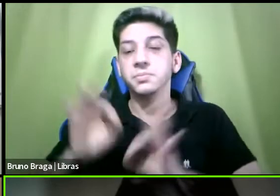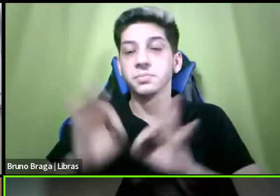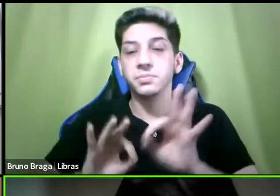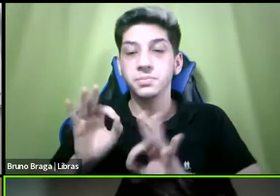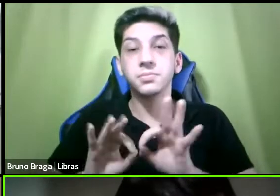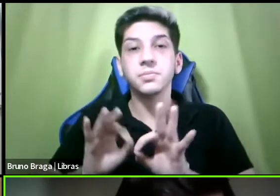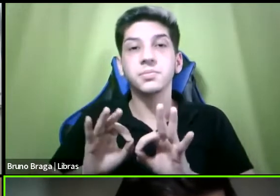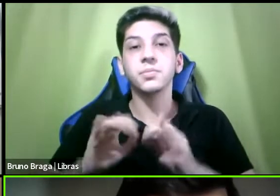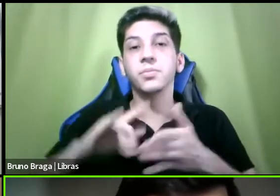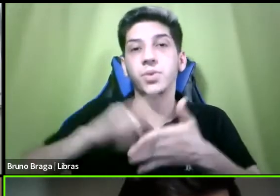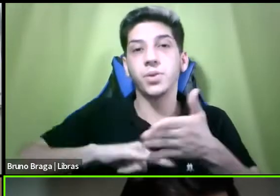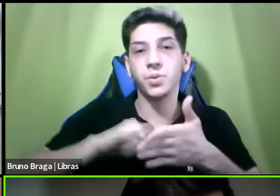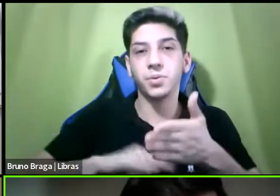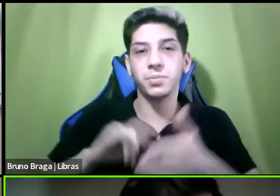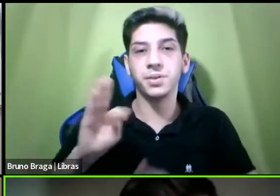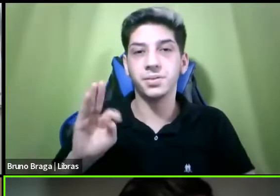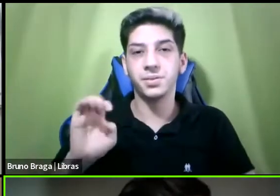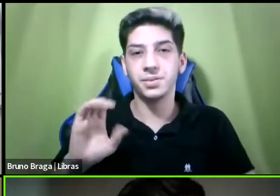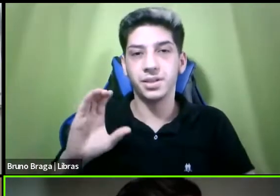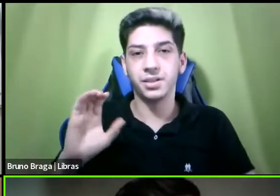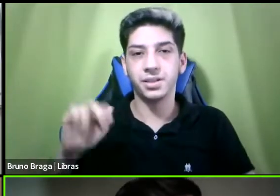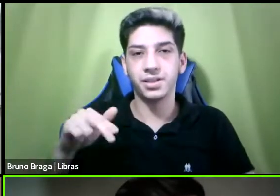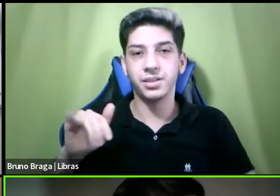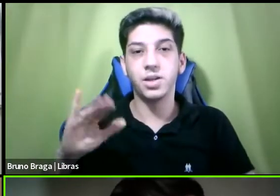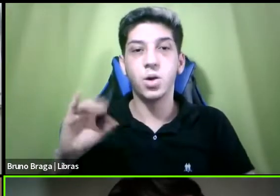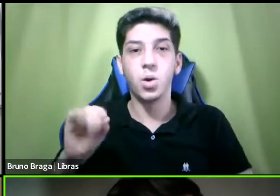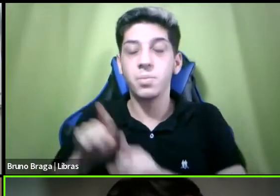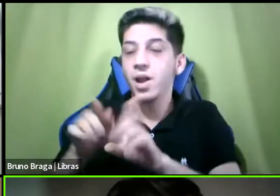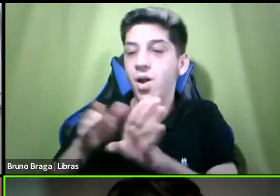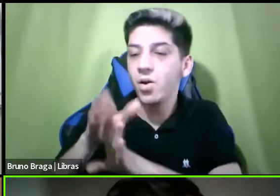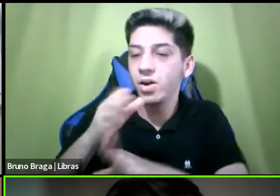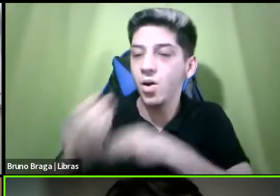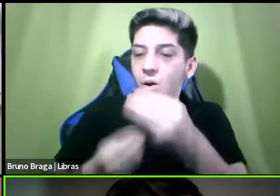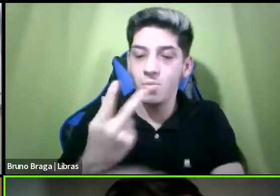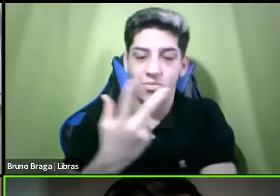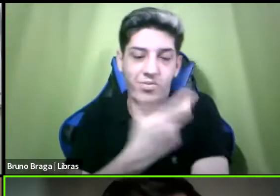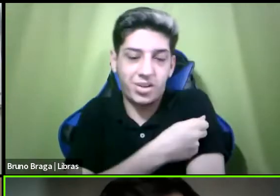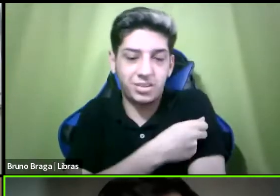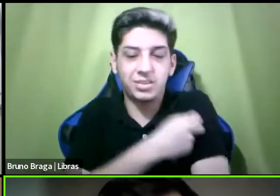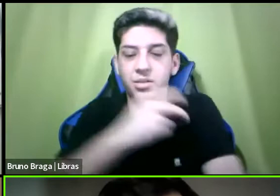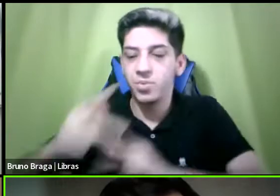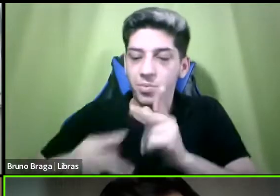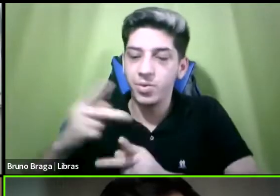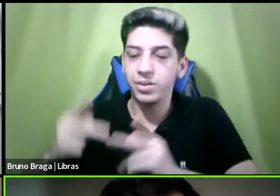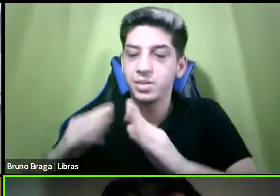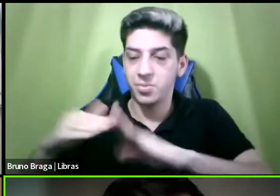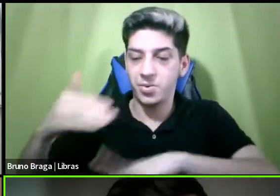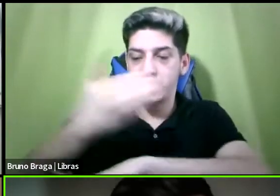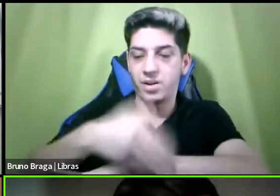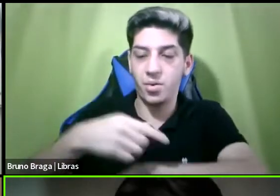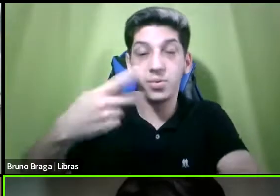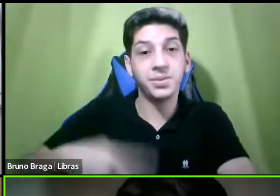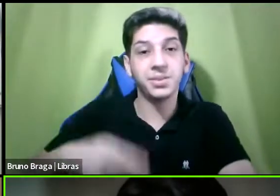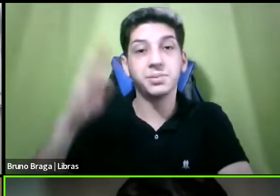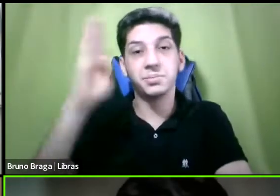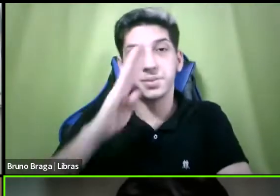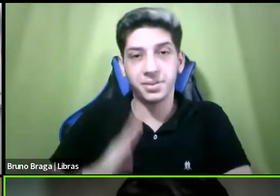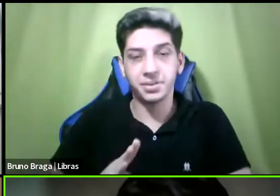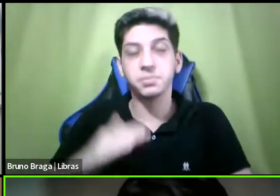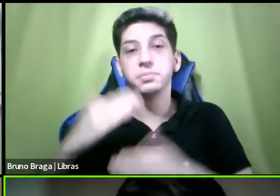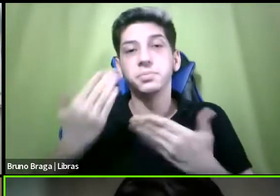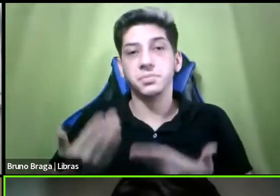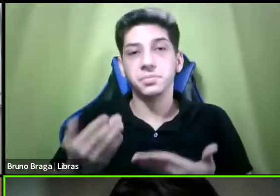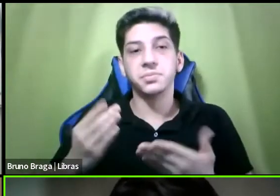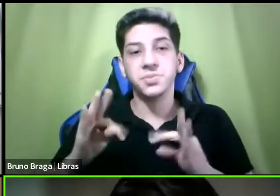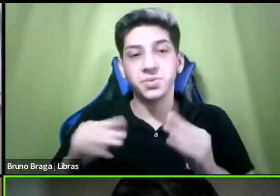técnica sabe para a orientação da vacinação da população em situação de rua em todo o Brasil então eu deixo aqui a